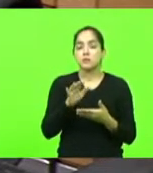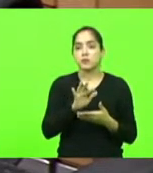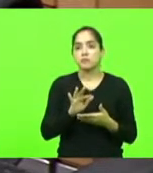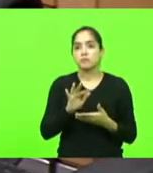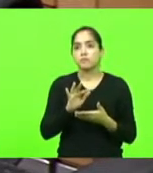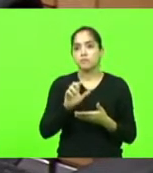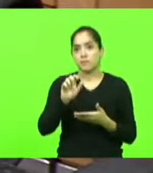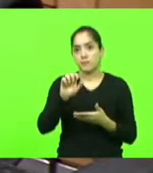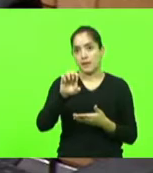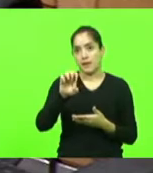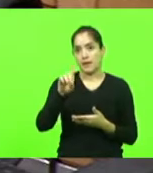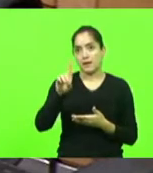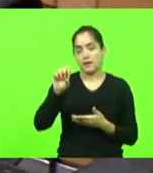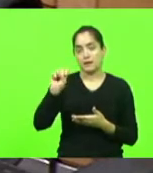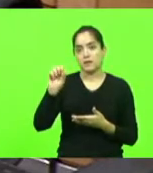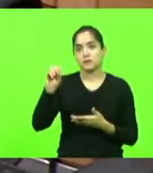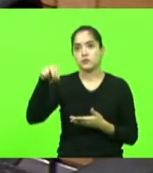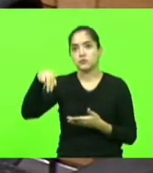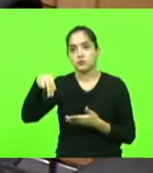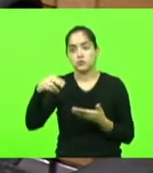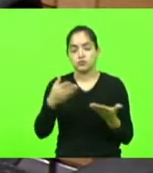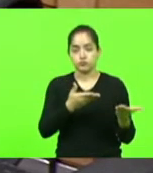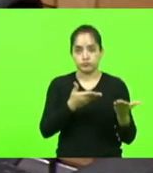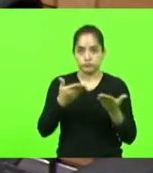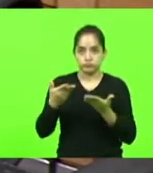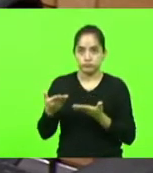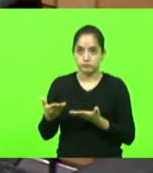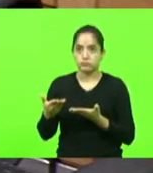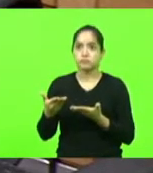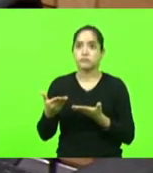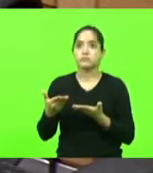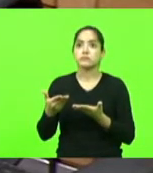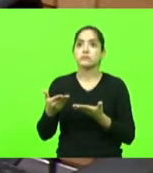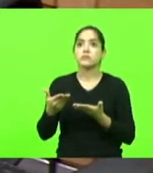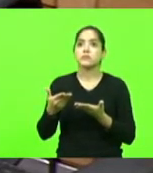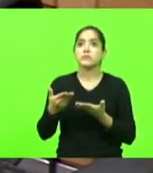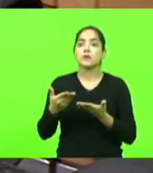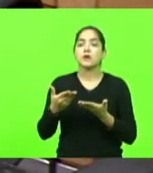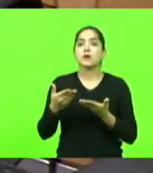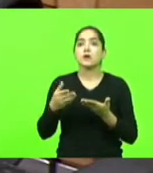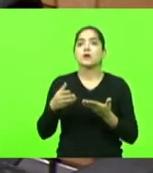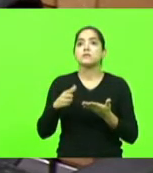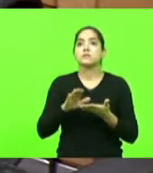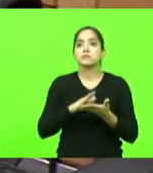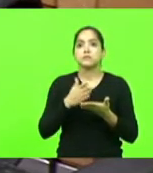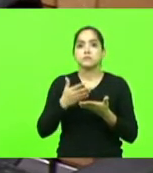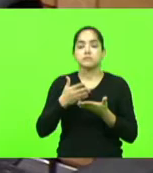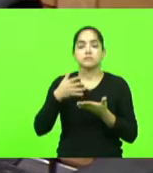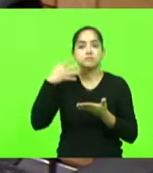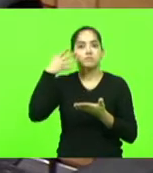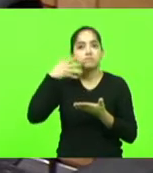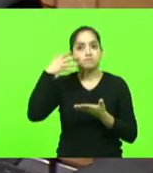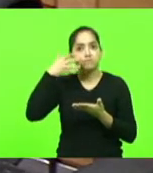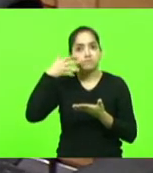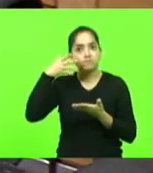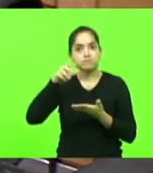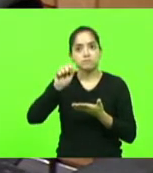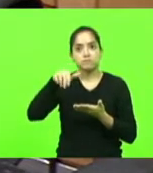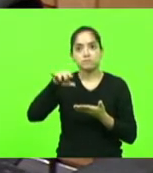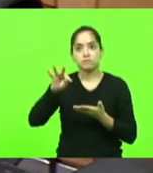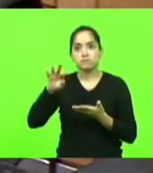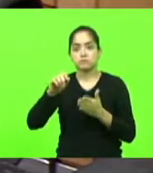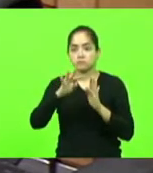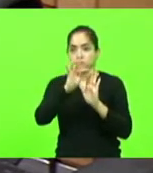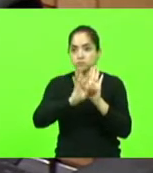Lemos. Dando sequência, a atriz Lise de Souza interpretou o discurso de Anitta, texto de autoria